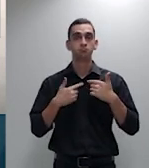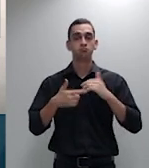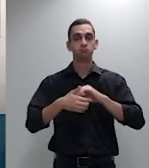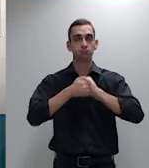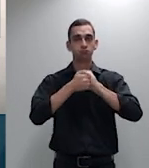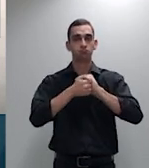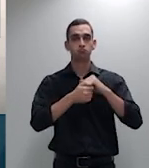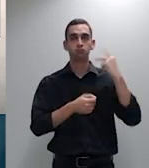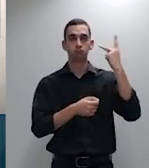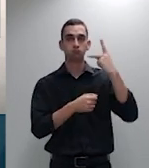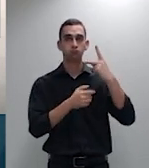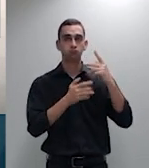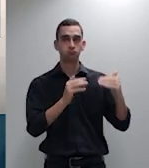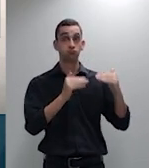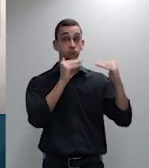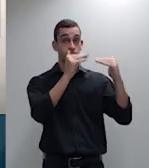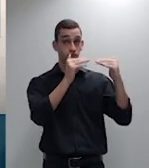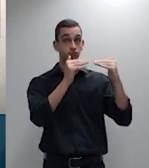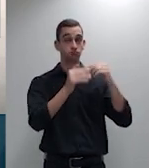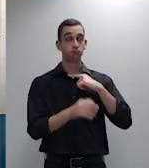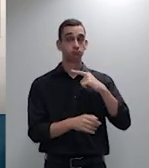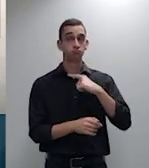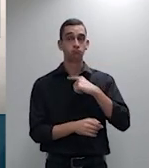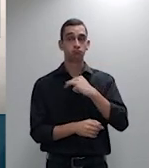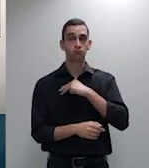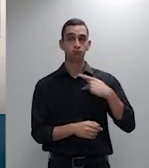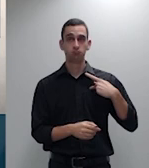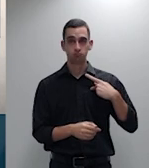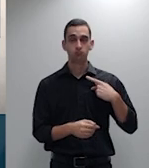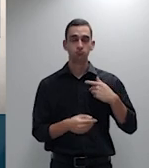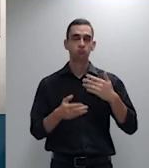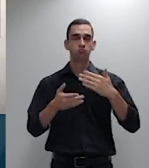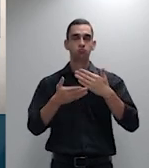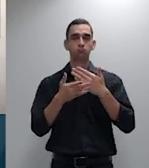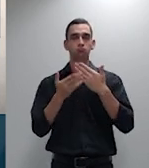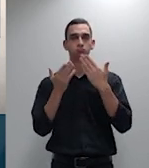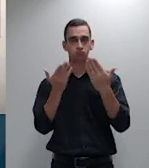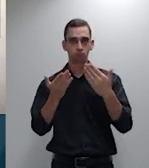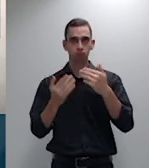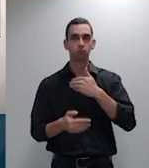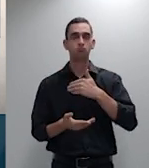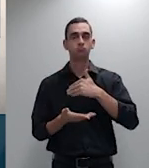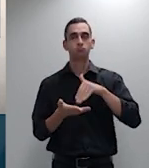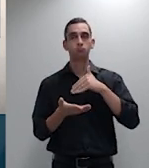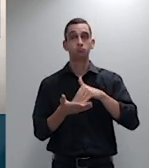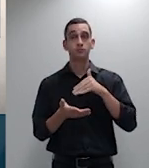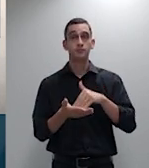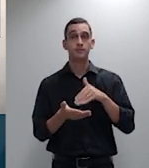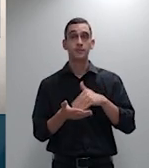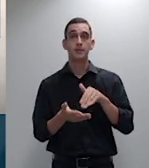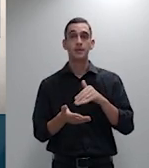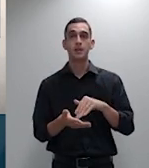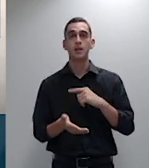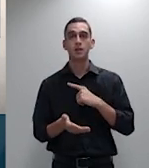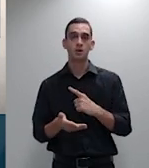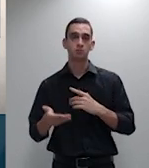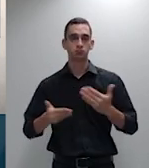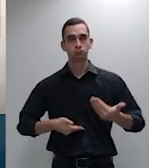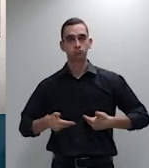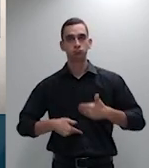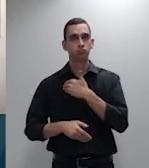aos servidores, a pessoa da doutora Ana Elisa e todos que proporcionam o nosso trabalho,